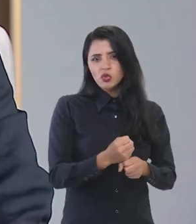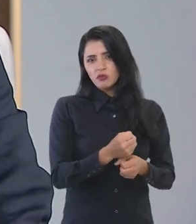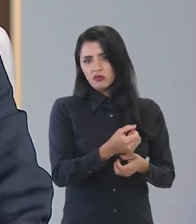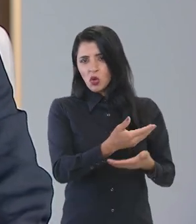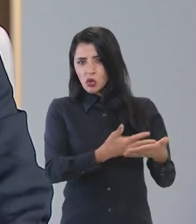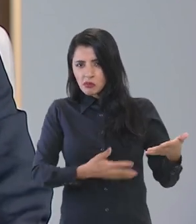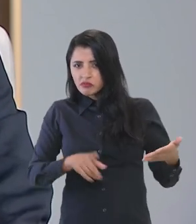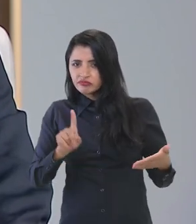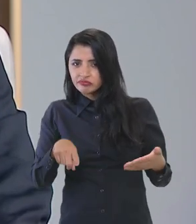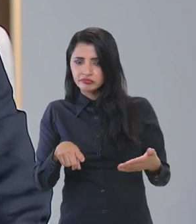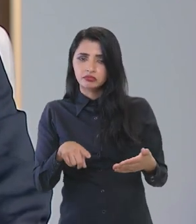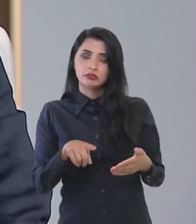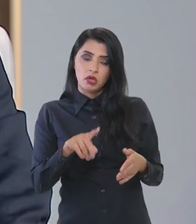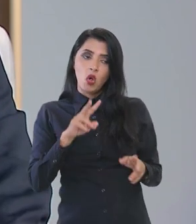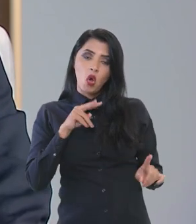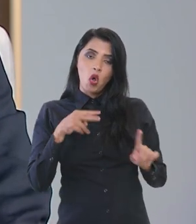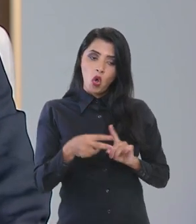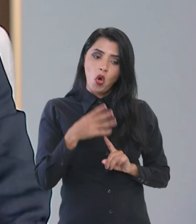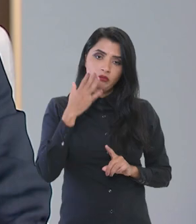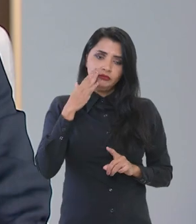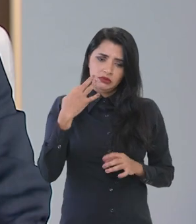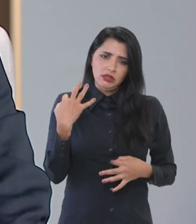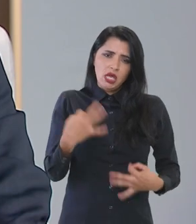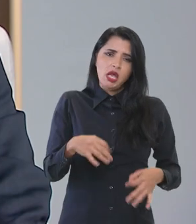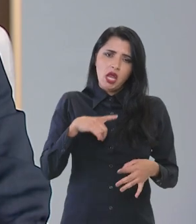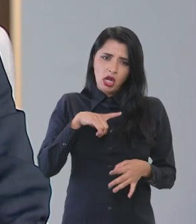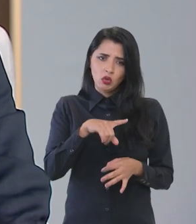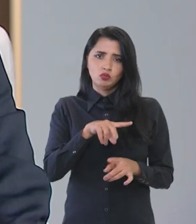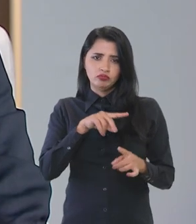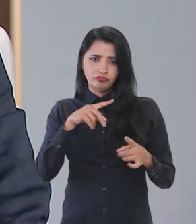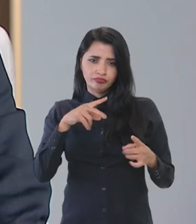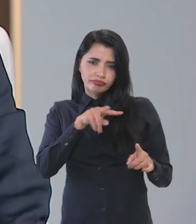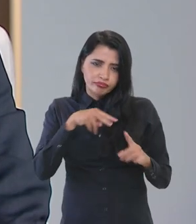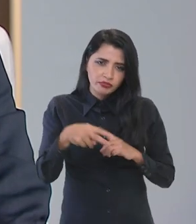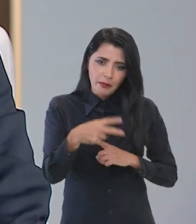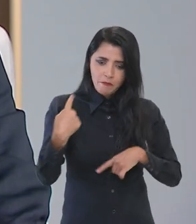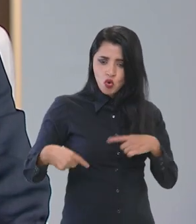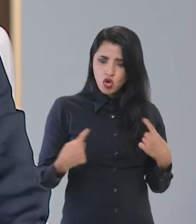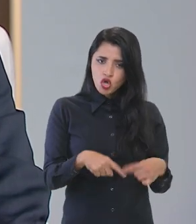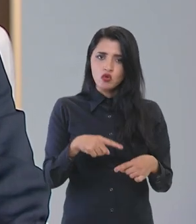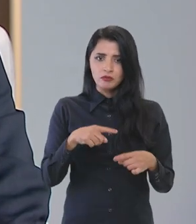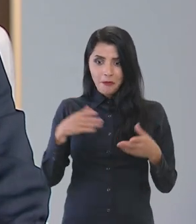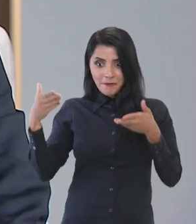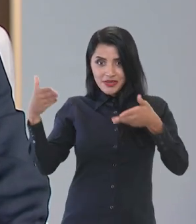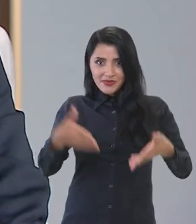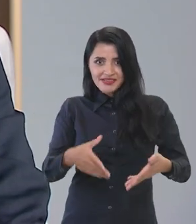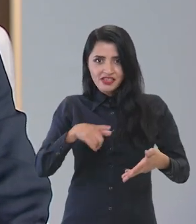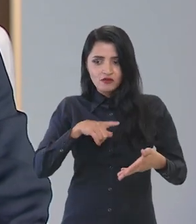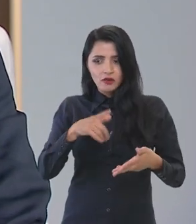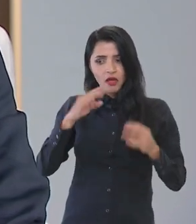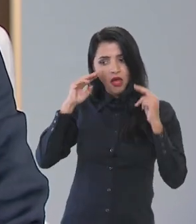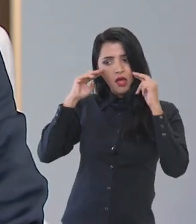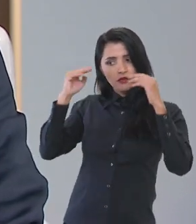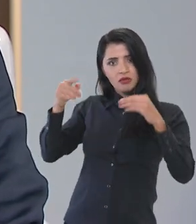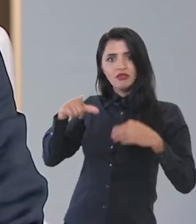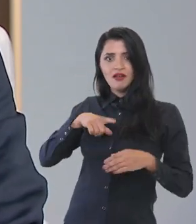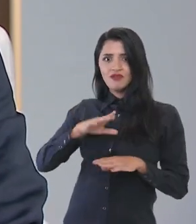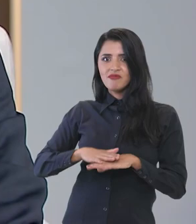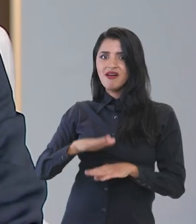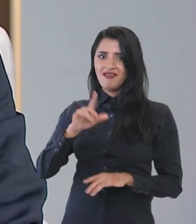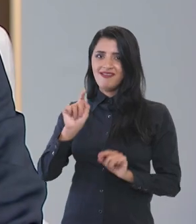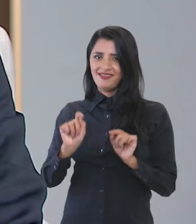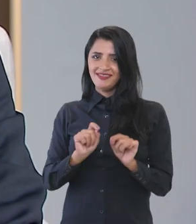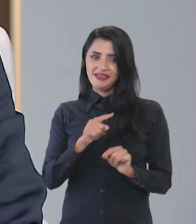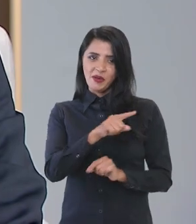Bom, é evidente que, do ponto de vista político, quanto mais participativo é um processo, mais respeitado ele é,